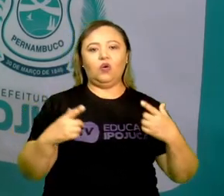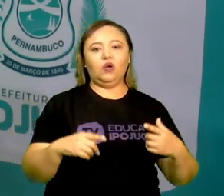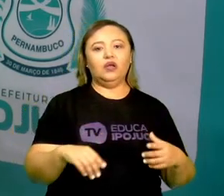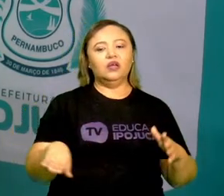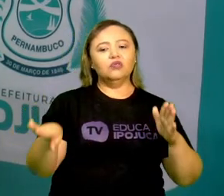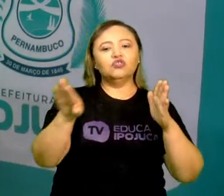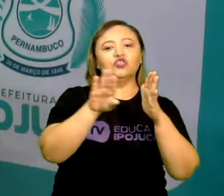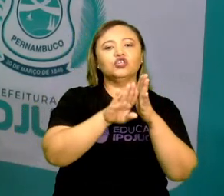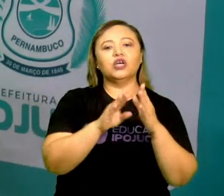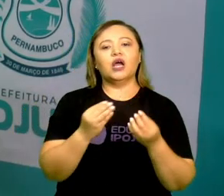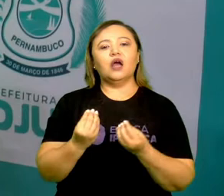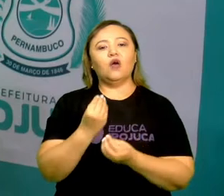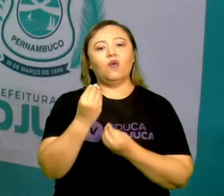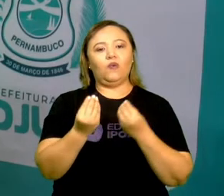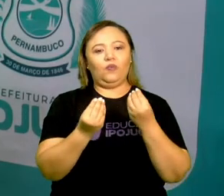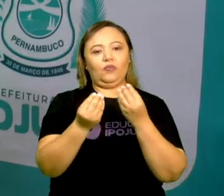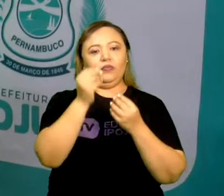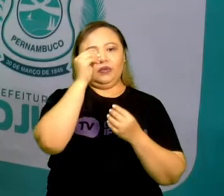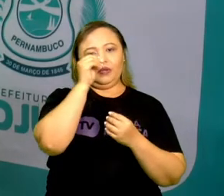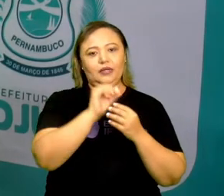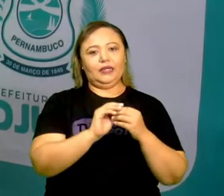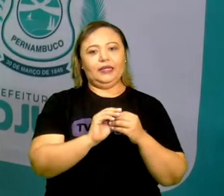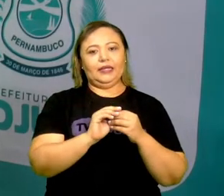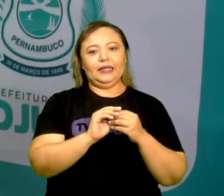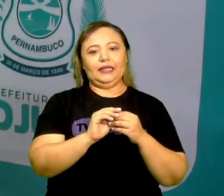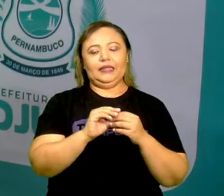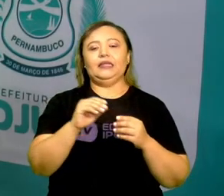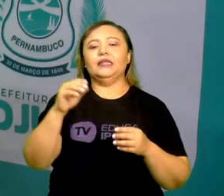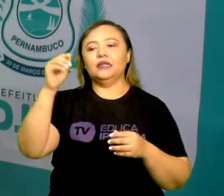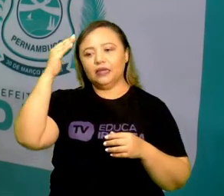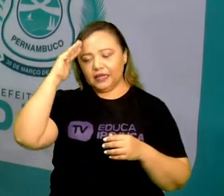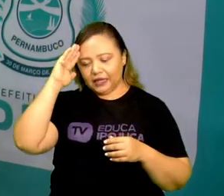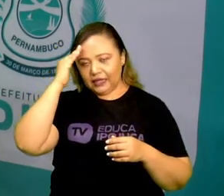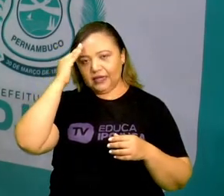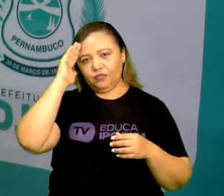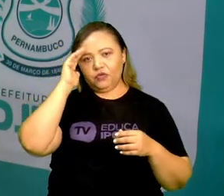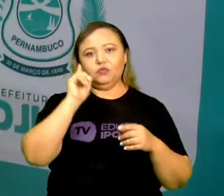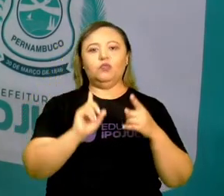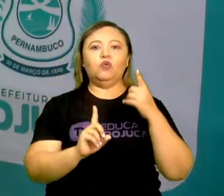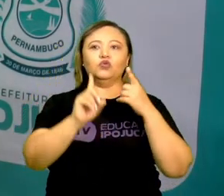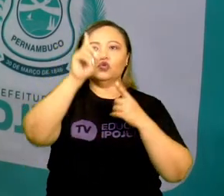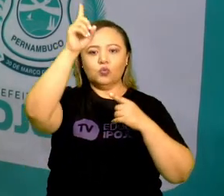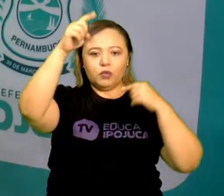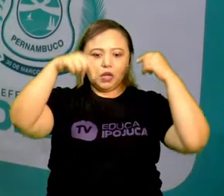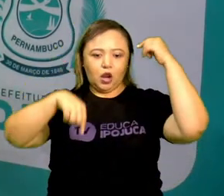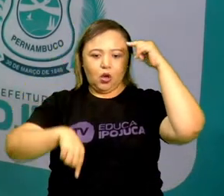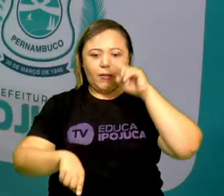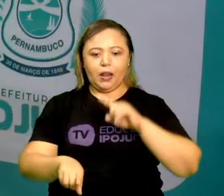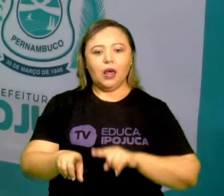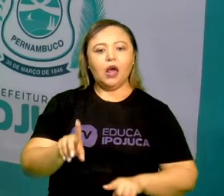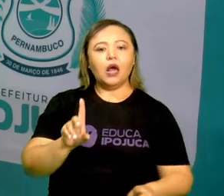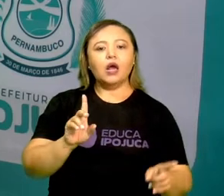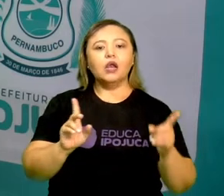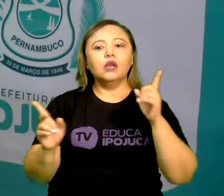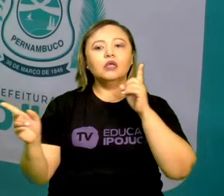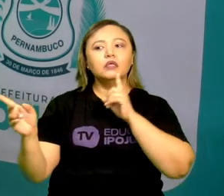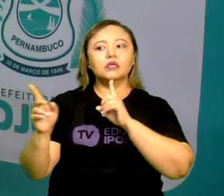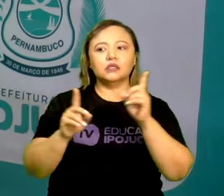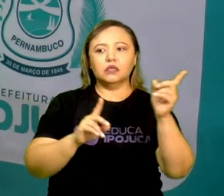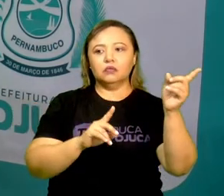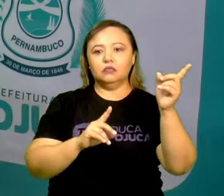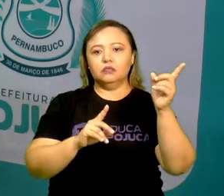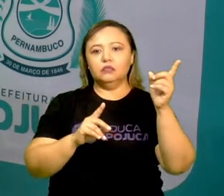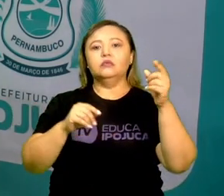é que eu chego na sua casa? A gente entender um pouco sobre localização é muito importante para a gente viver